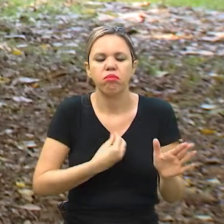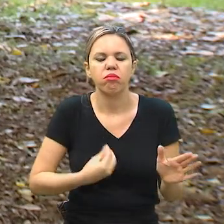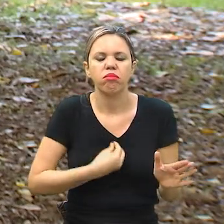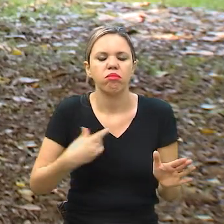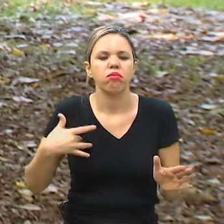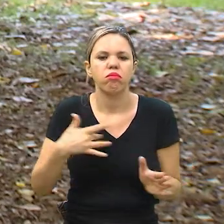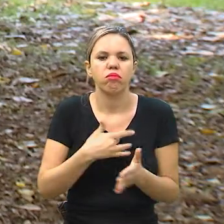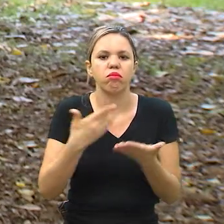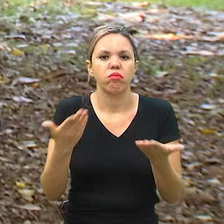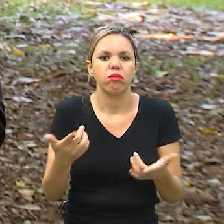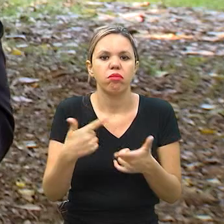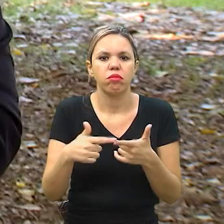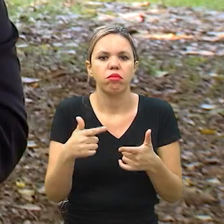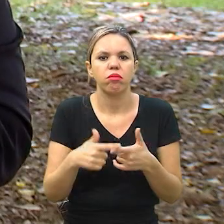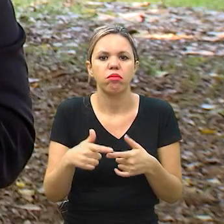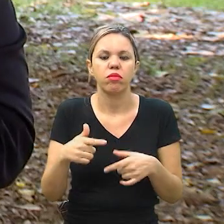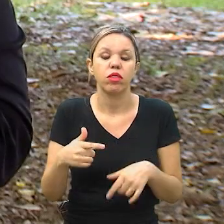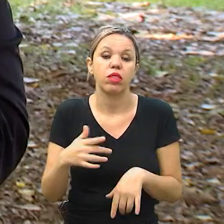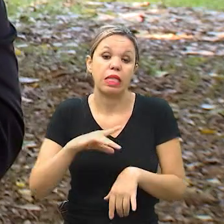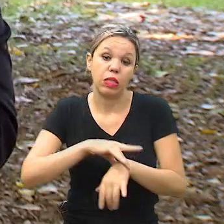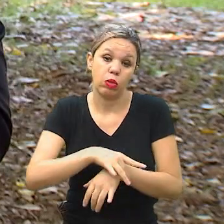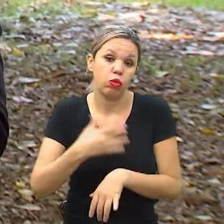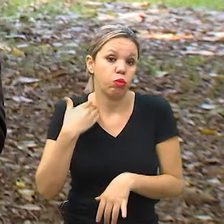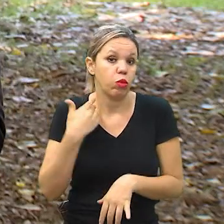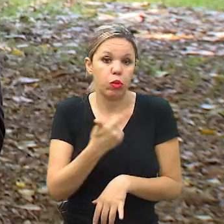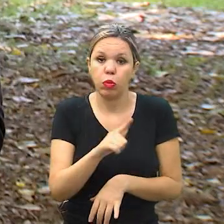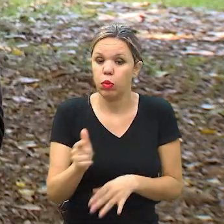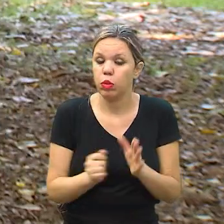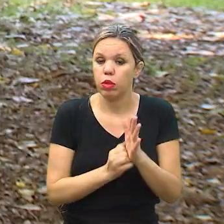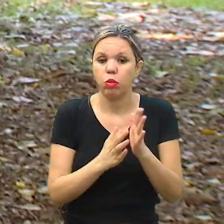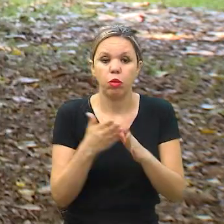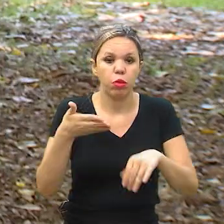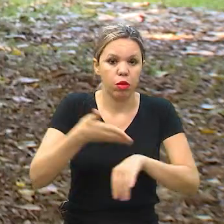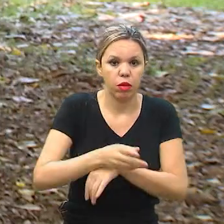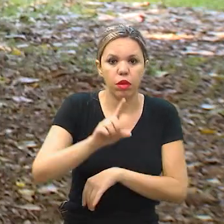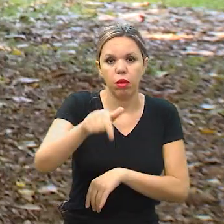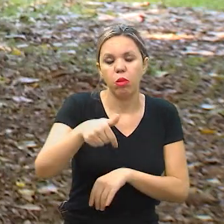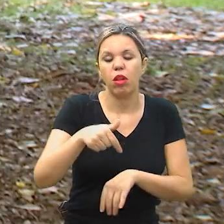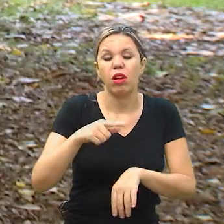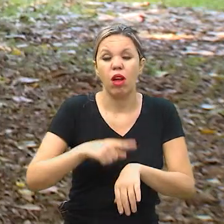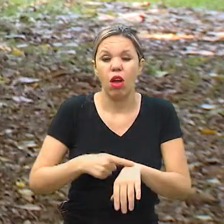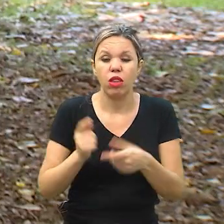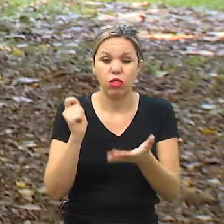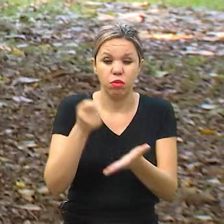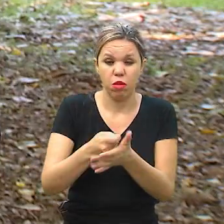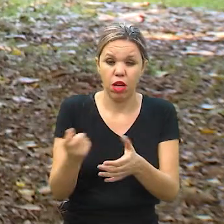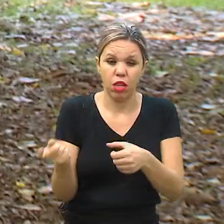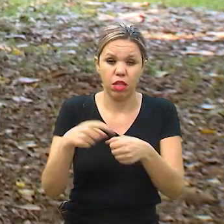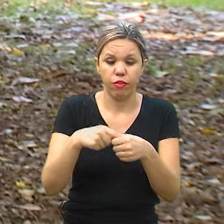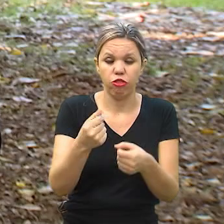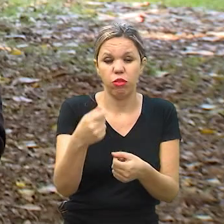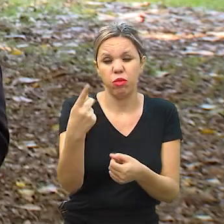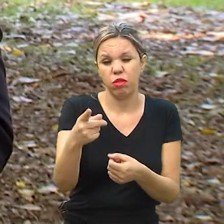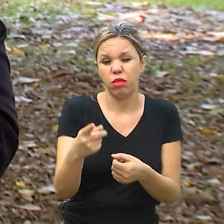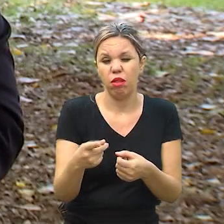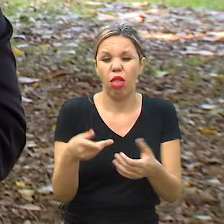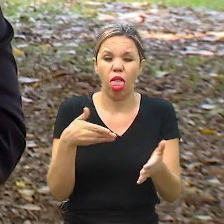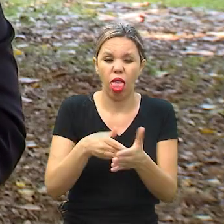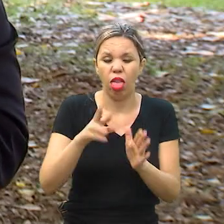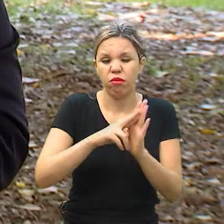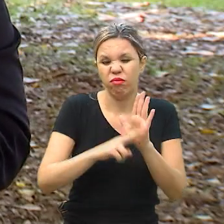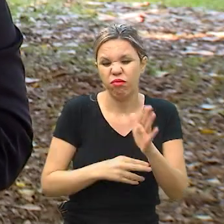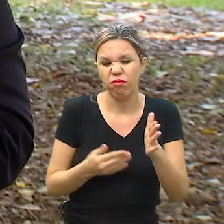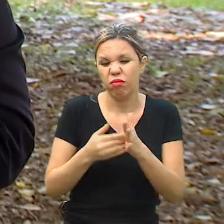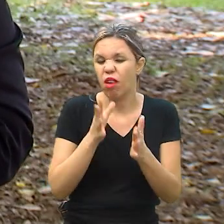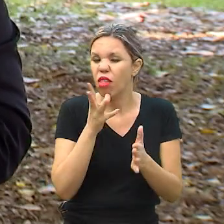saúde? Então o problema do seguro de banco é esse. Ele não tem burocracia para entrar, mas ele apresenta uma burocracia gigantesca para poder pagar. Por isso que ele demora